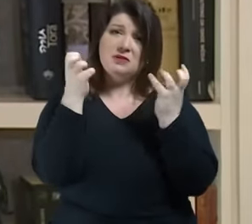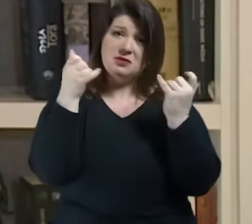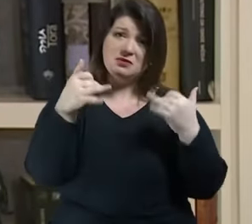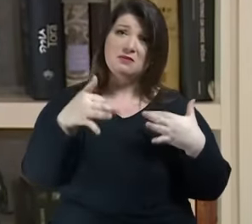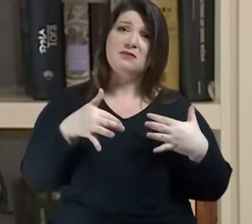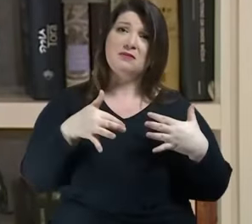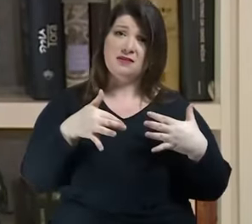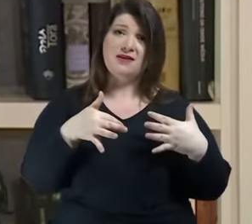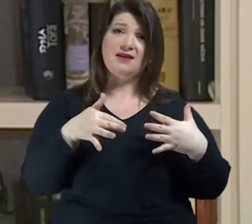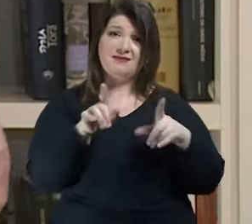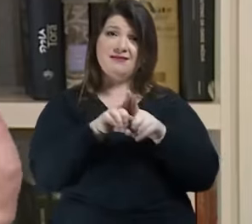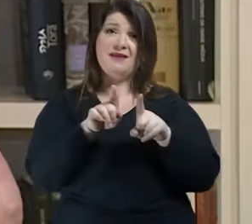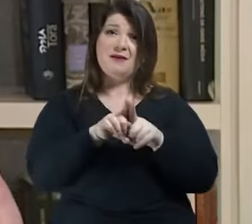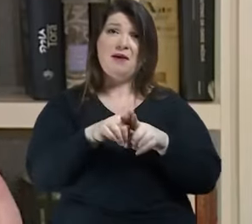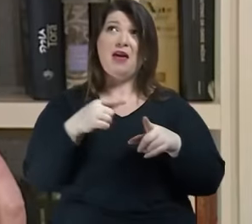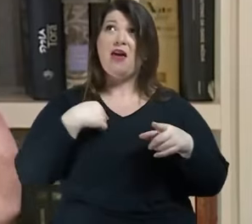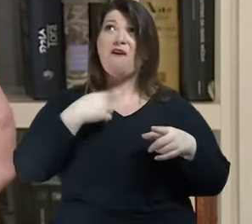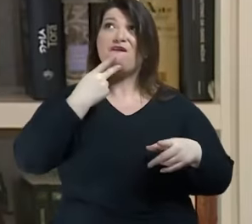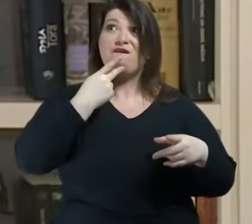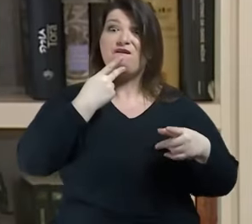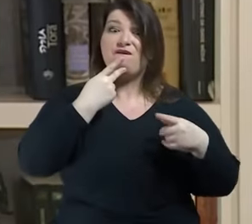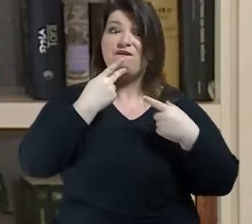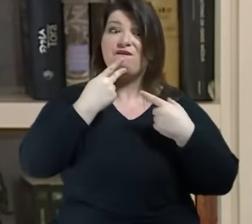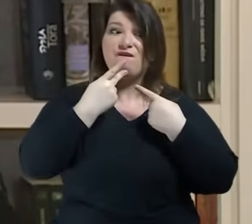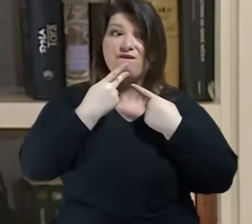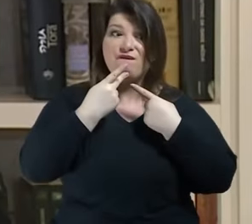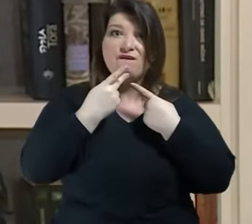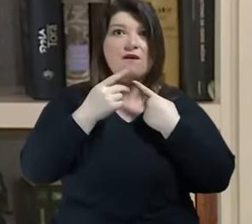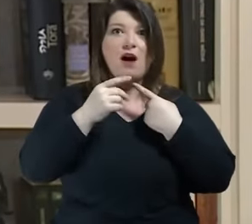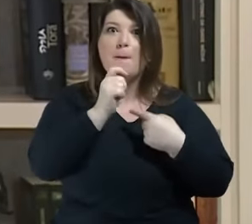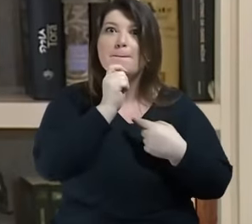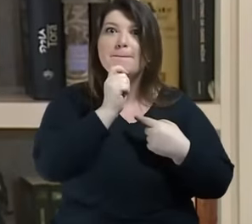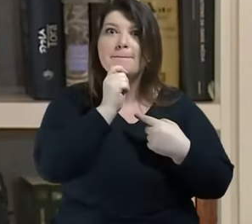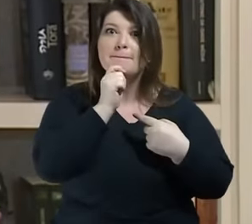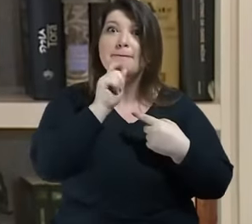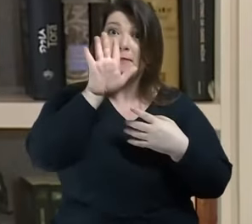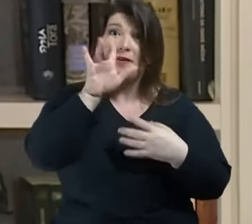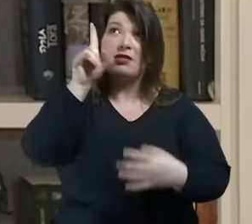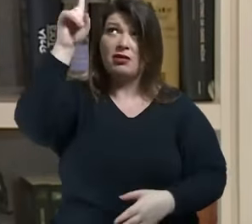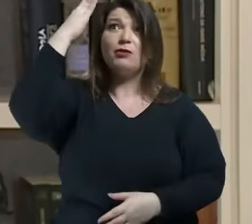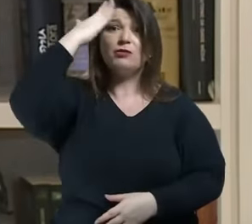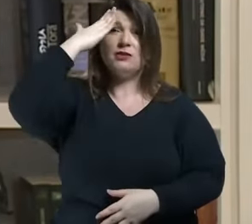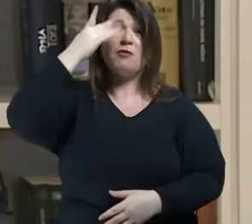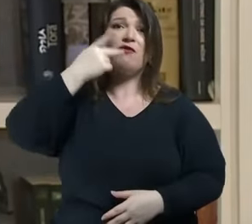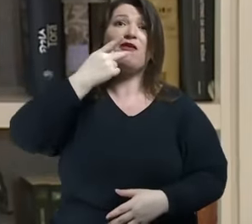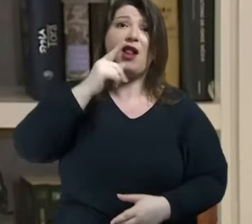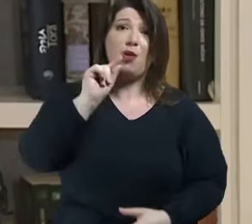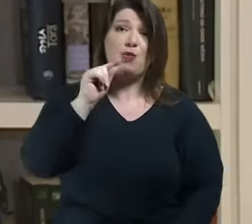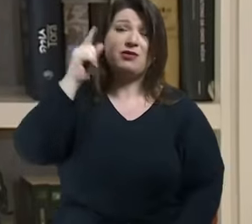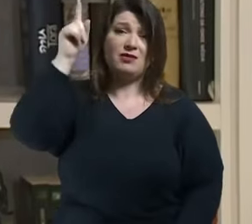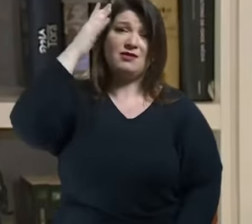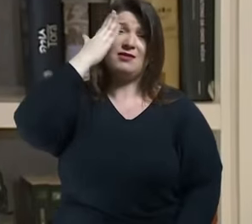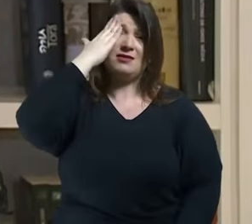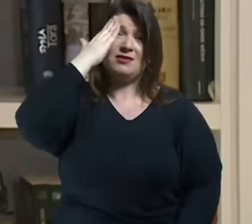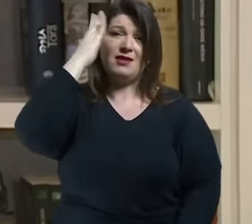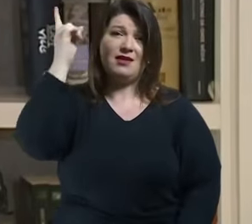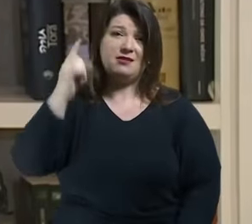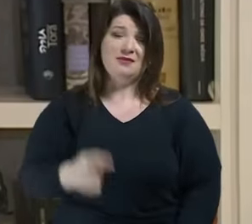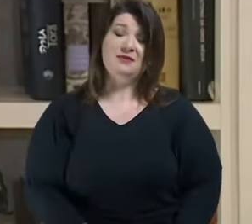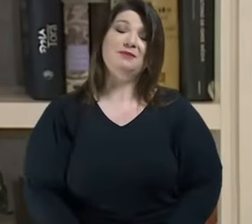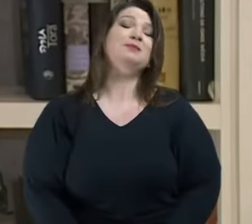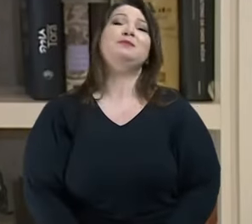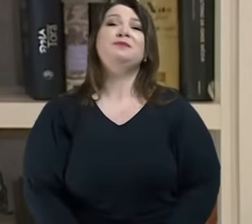dizer então a figura de Deus como critério estabelece a verdade que vai brilhar um dia mas em uma